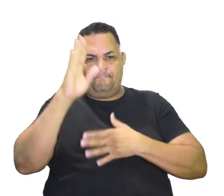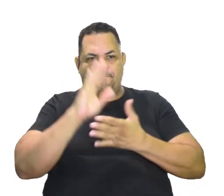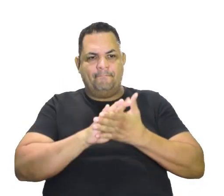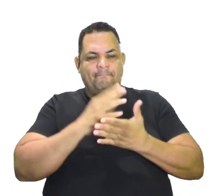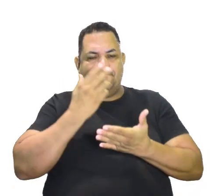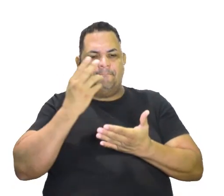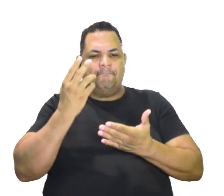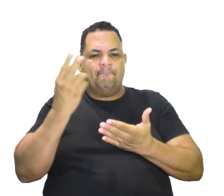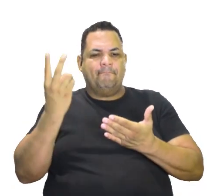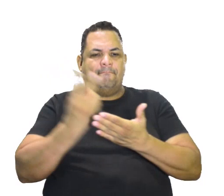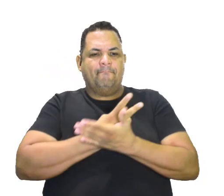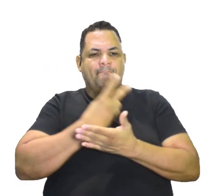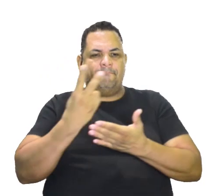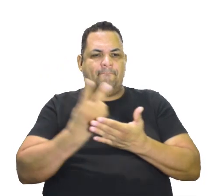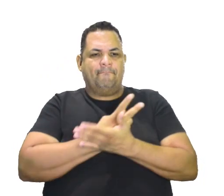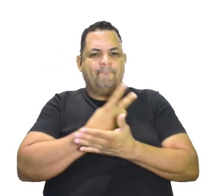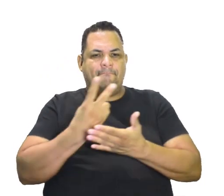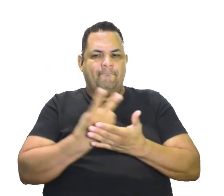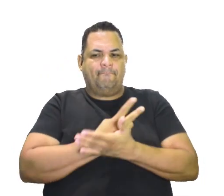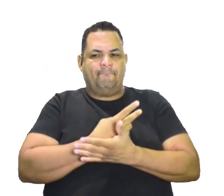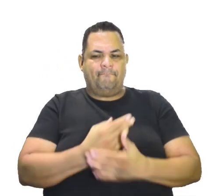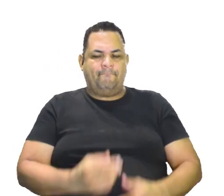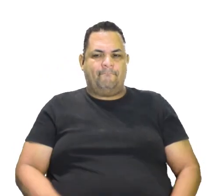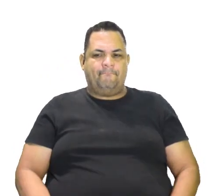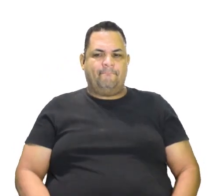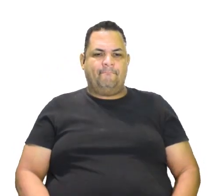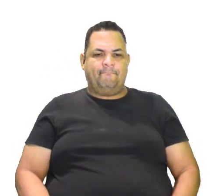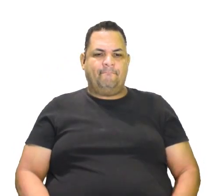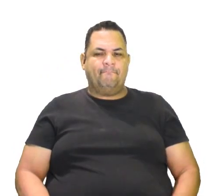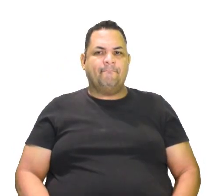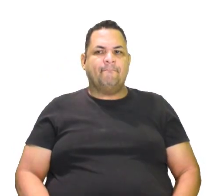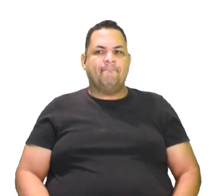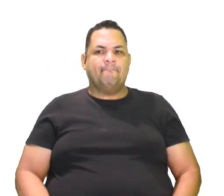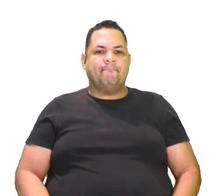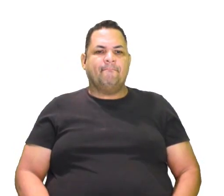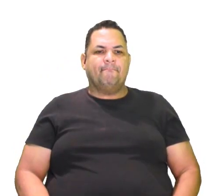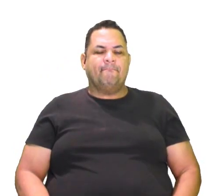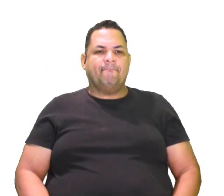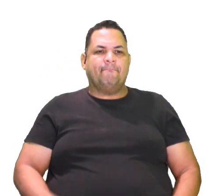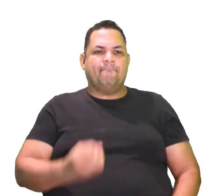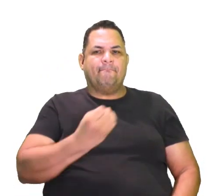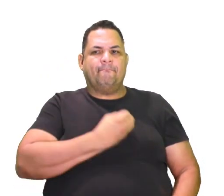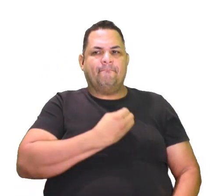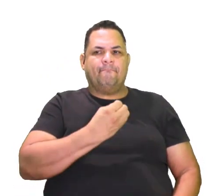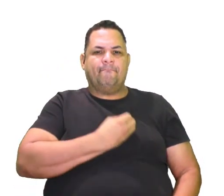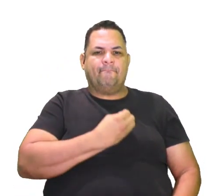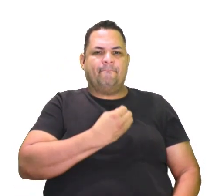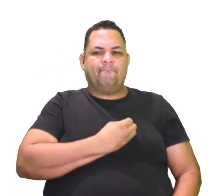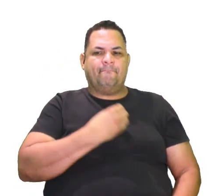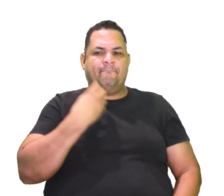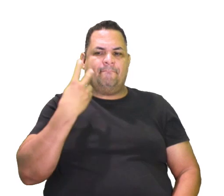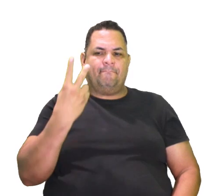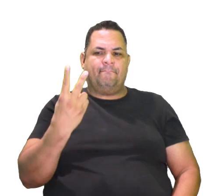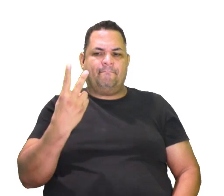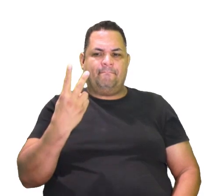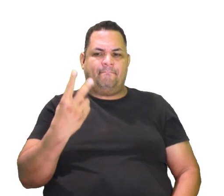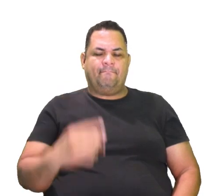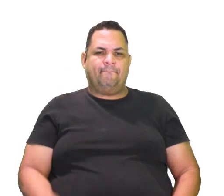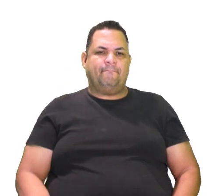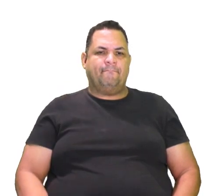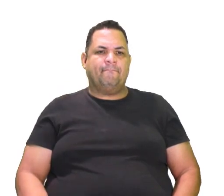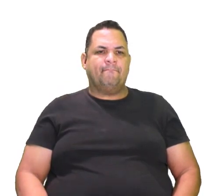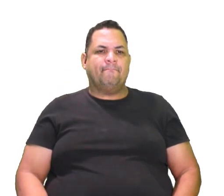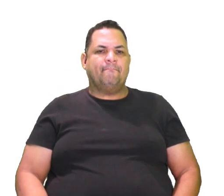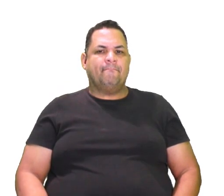alternativa que está destruando aí, né? Vamos para a questão de número 2.